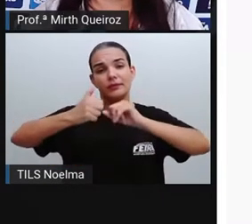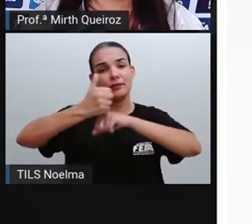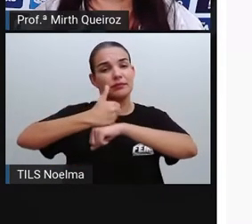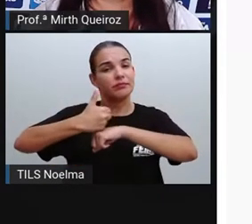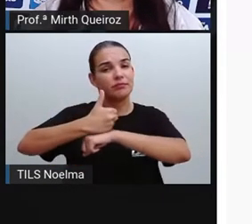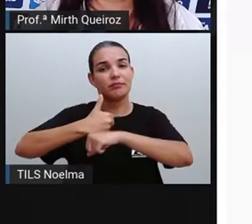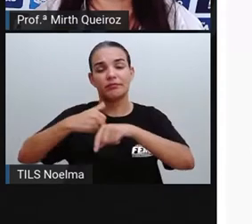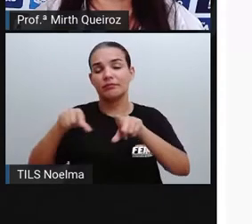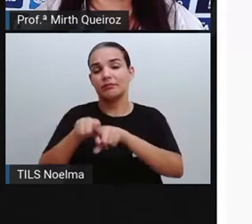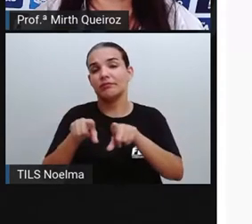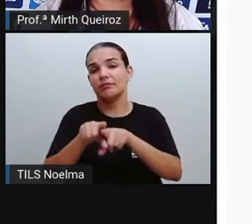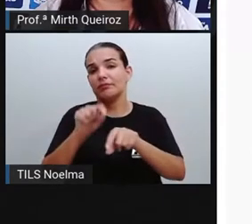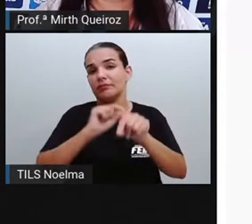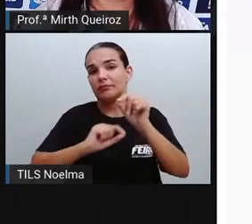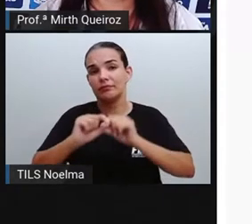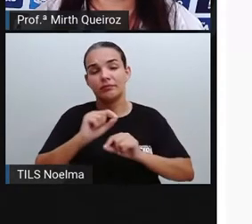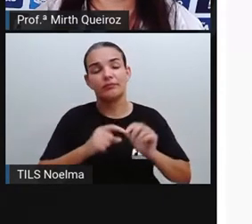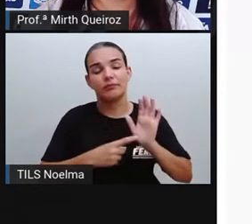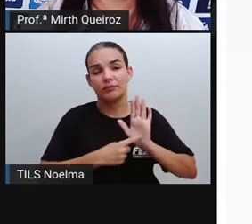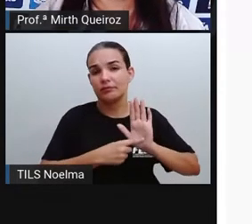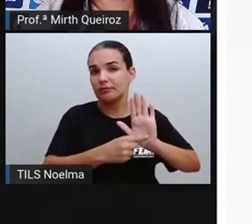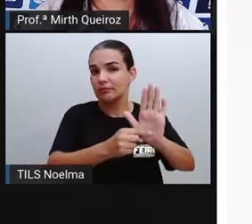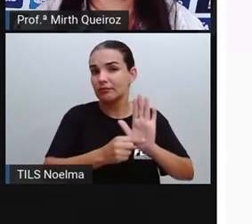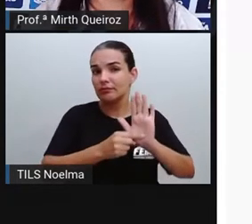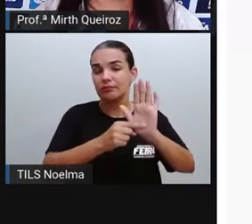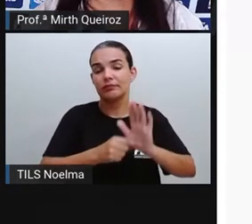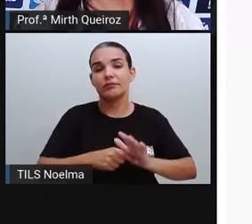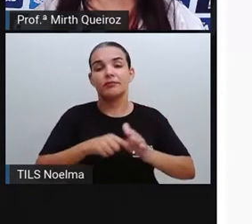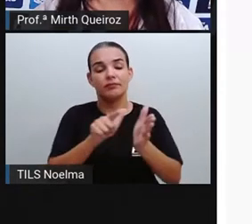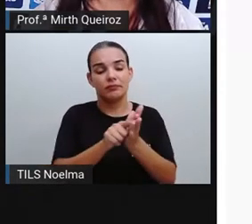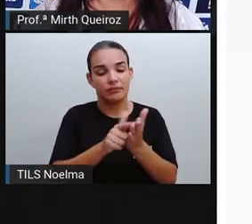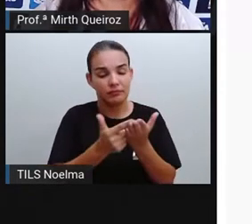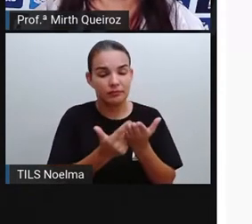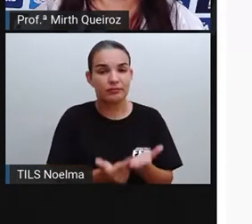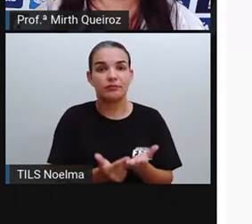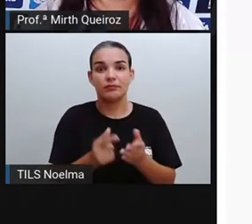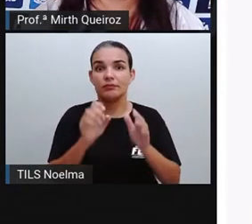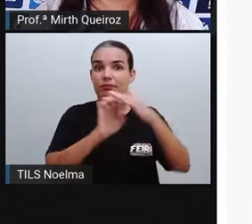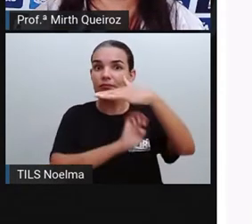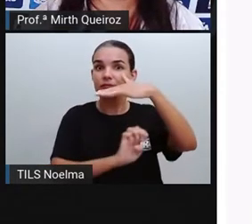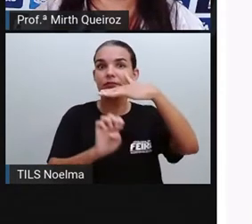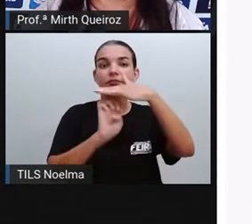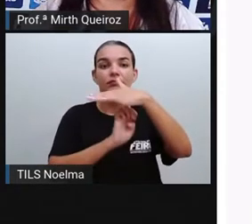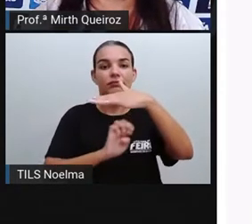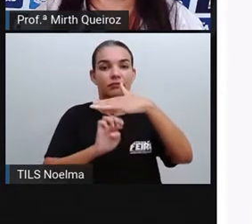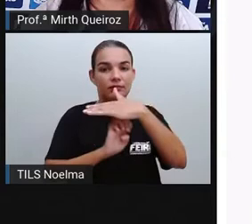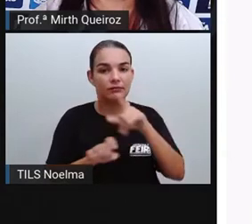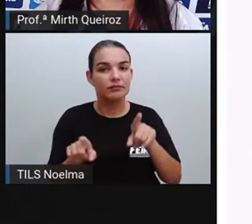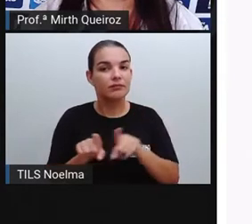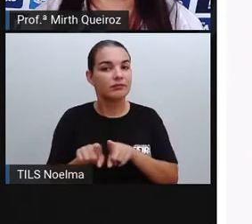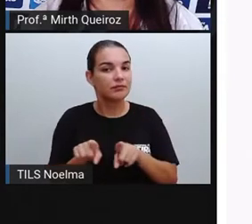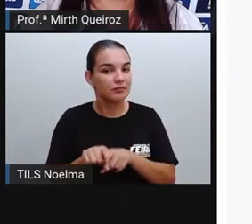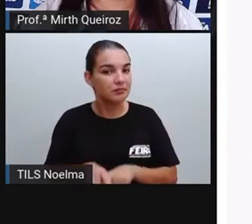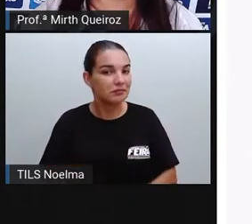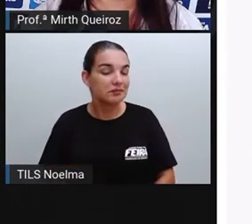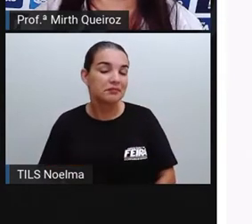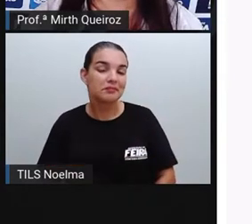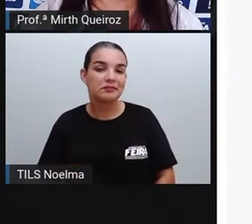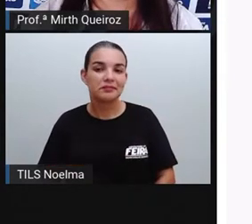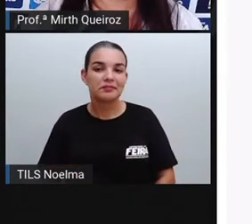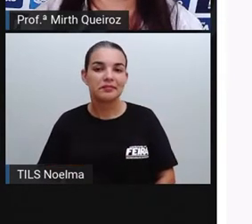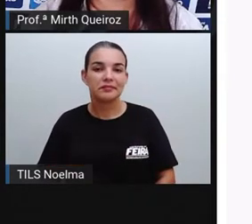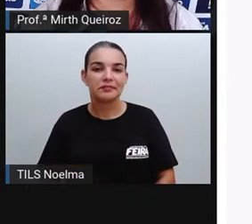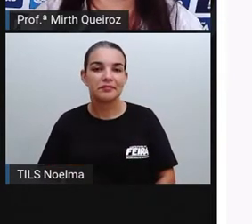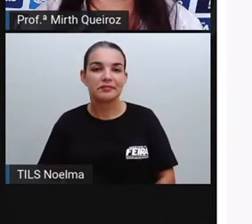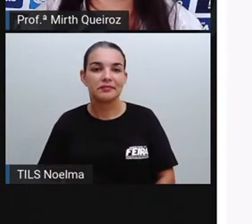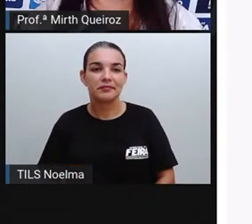apresentações de projetos empresariais e etc. E eu não sei, ao certo, qual